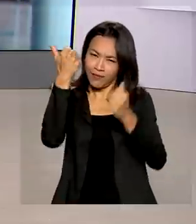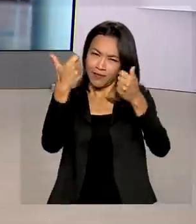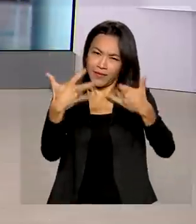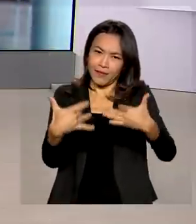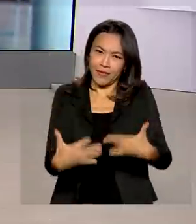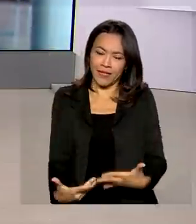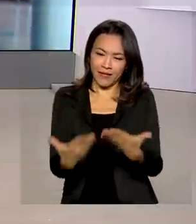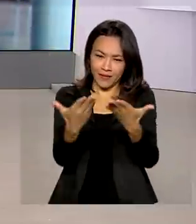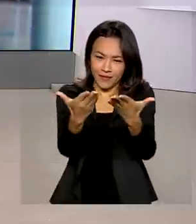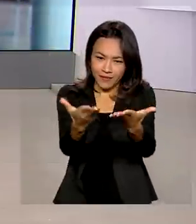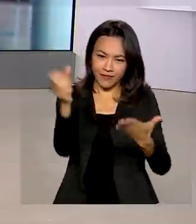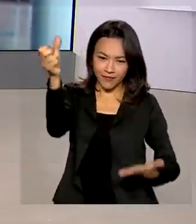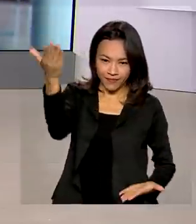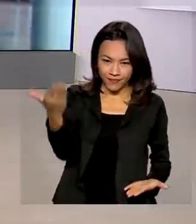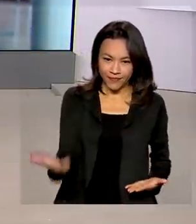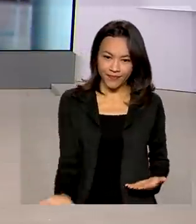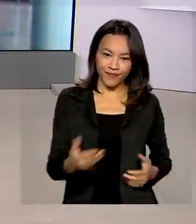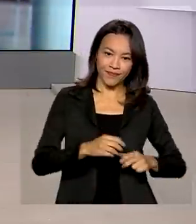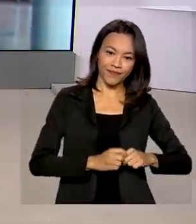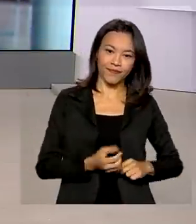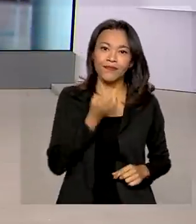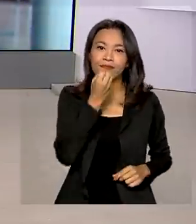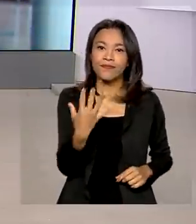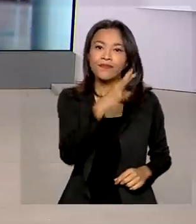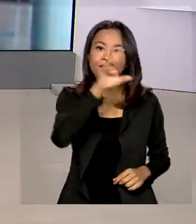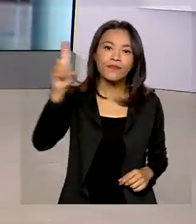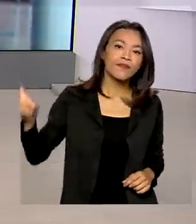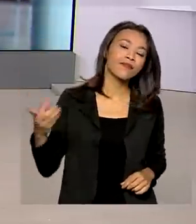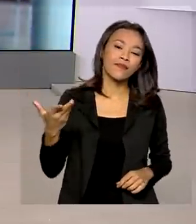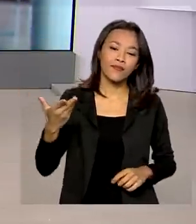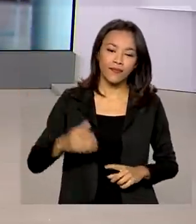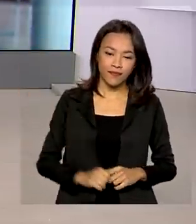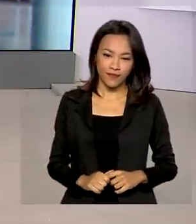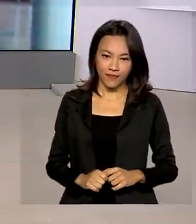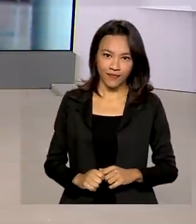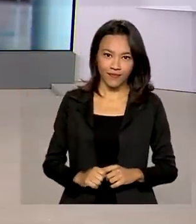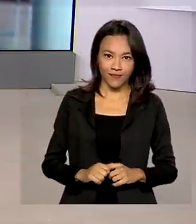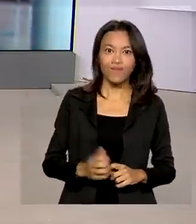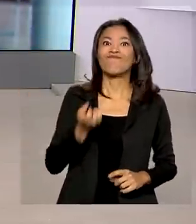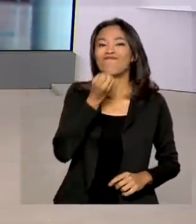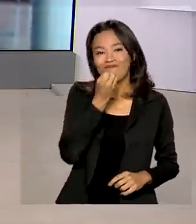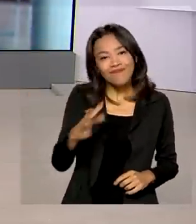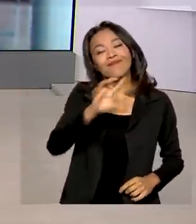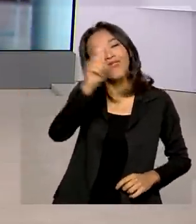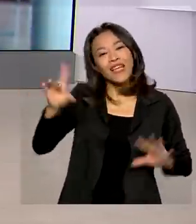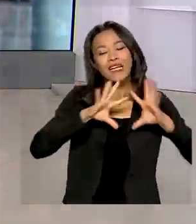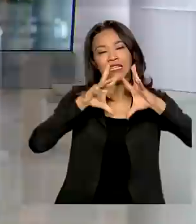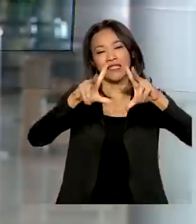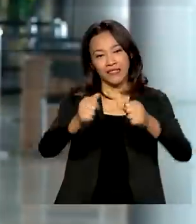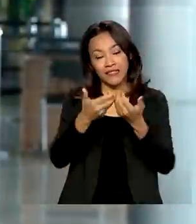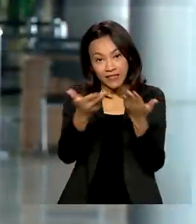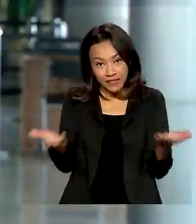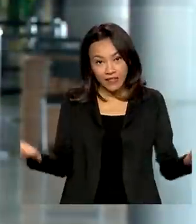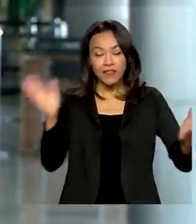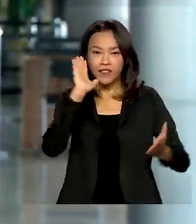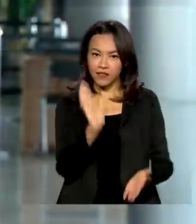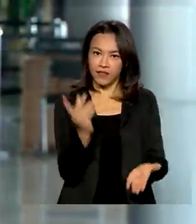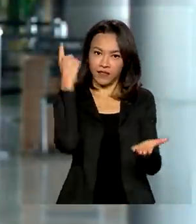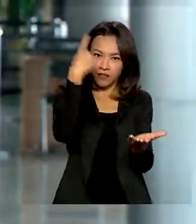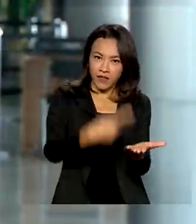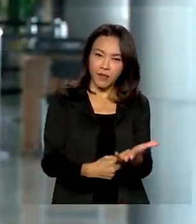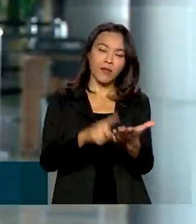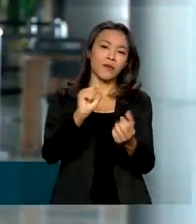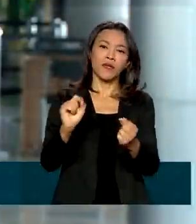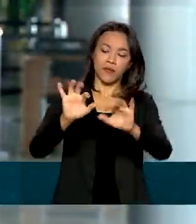com o repórter Glauco de Queiroz. Glauco, bom dia para você. Bom dia, Natália. Bom dia a todos. Olha, está marcada uma